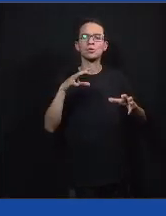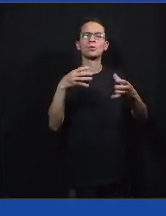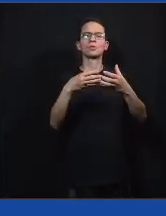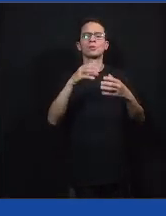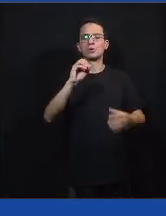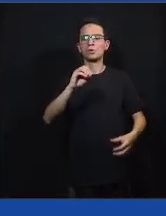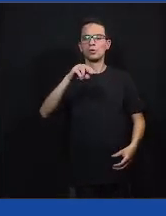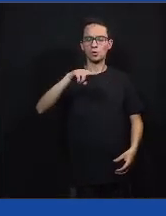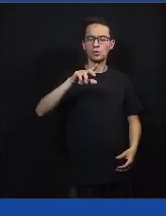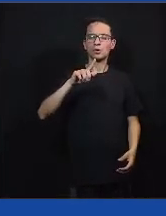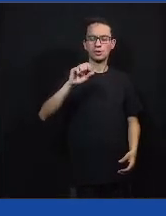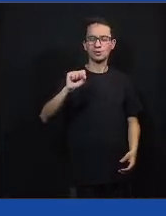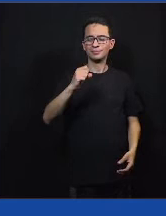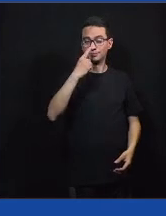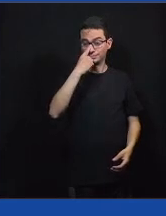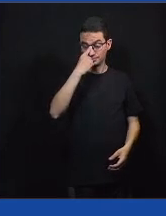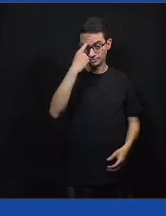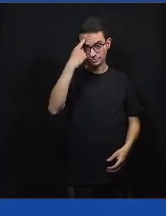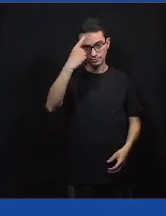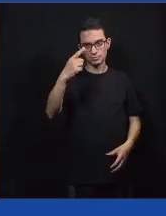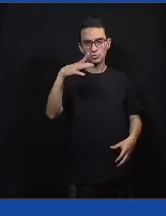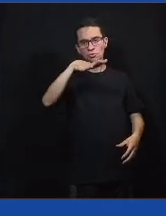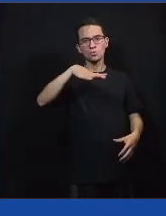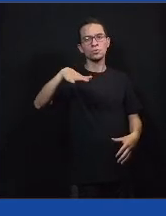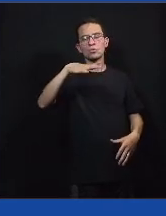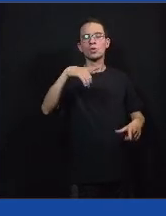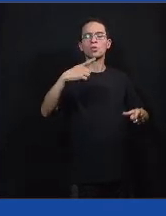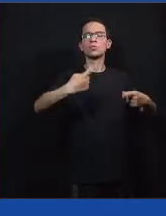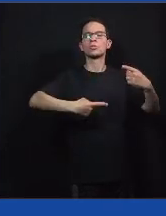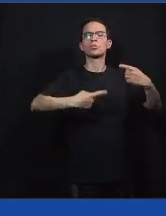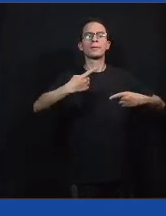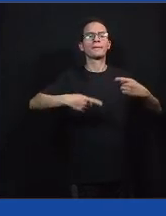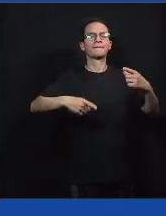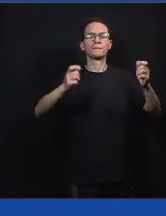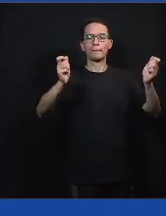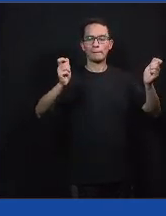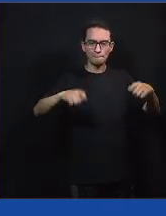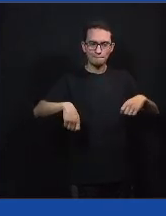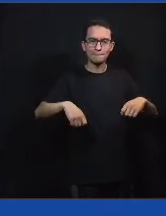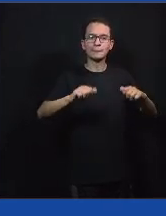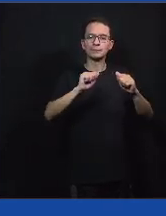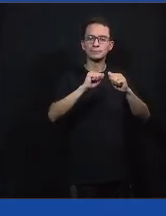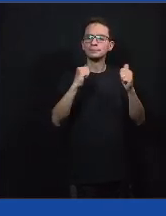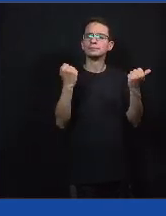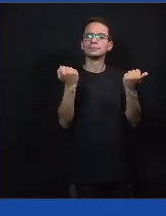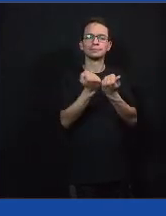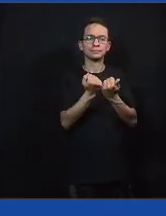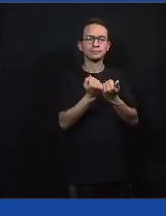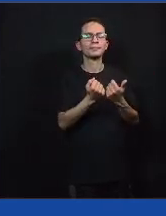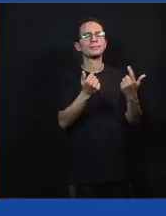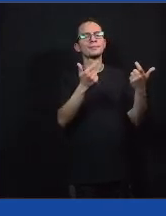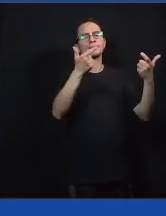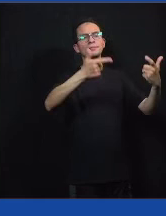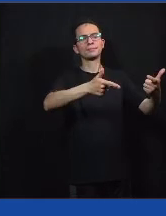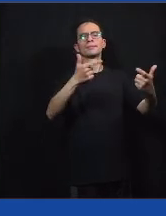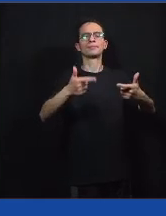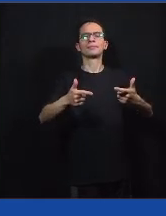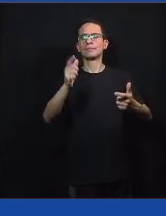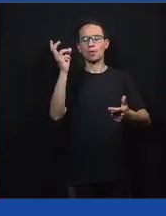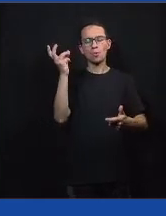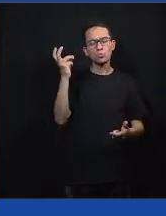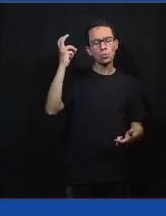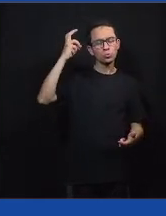públicos. Nós vamos falar com coletivos. Isso pode ser associações de bairro, movimentos sociais, espaços de cultura.